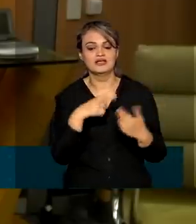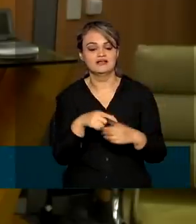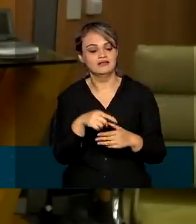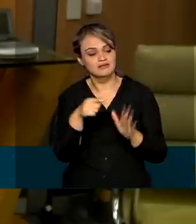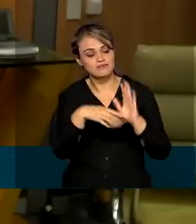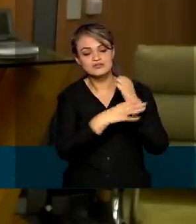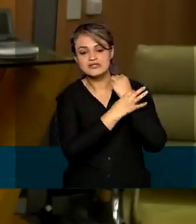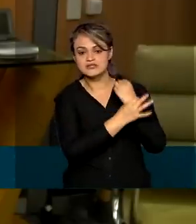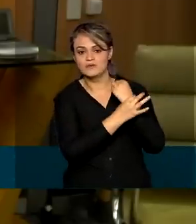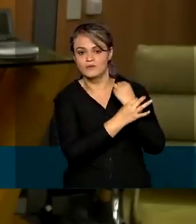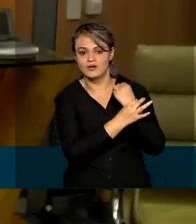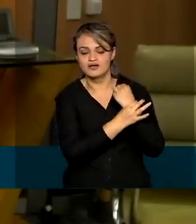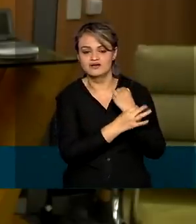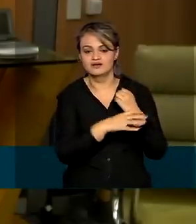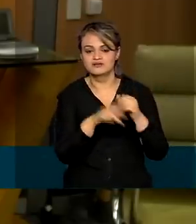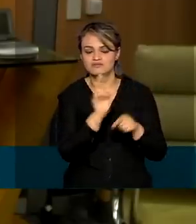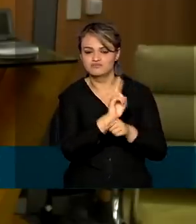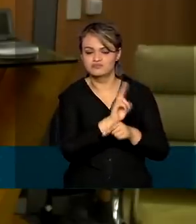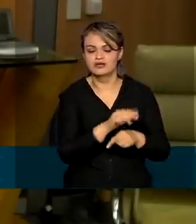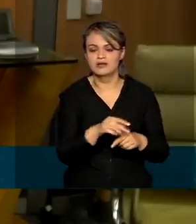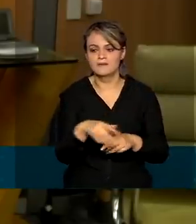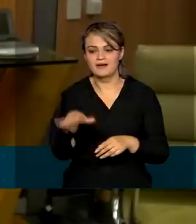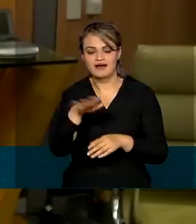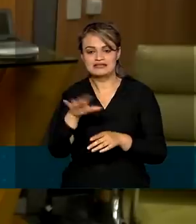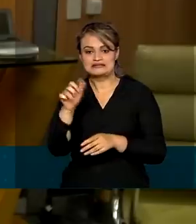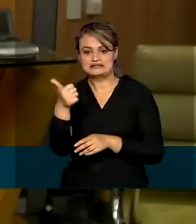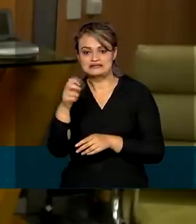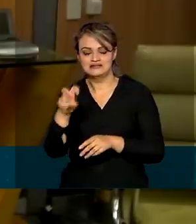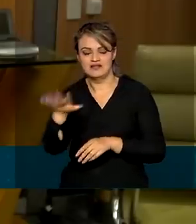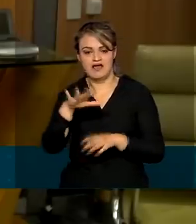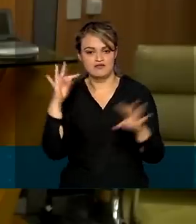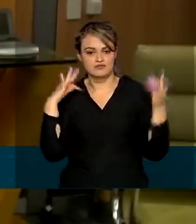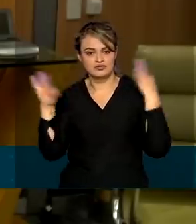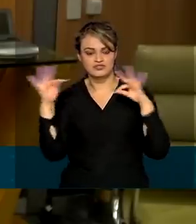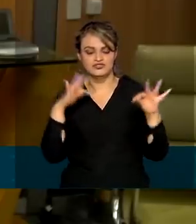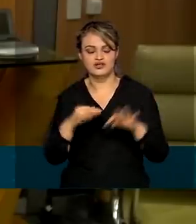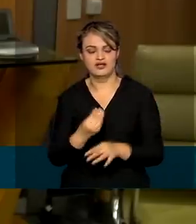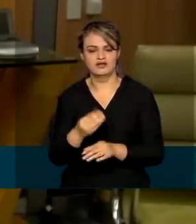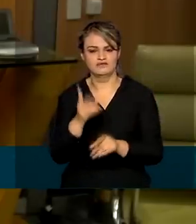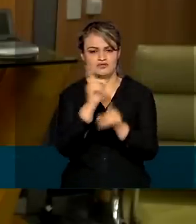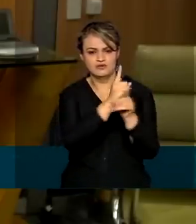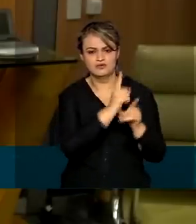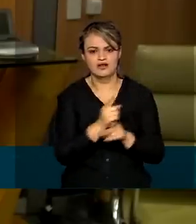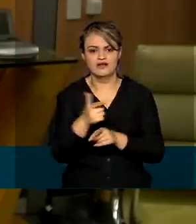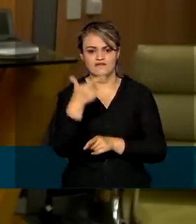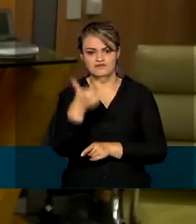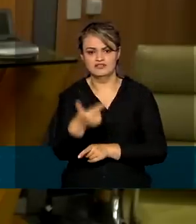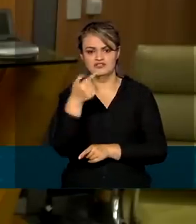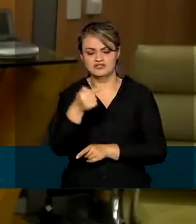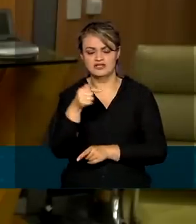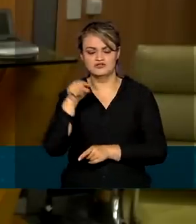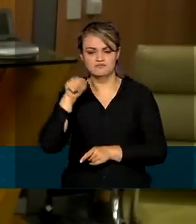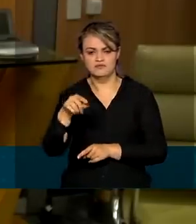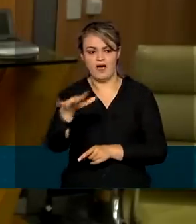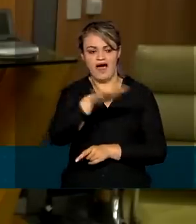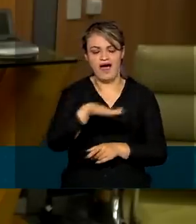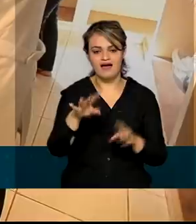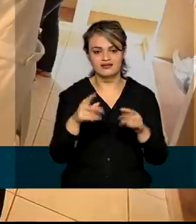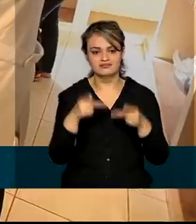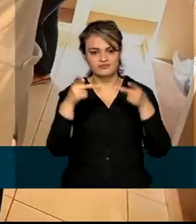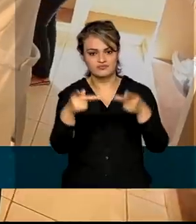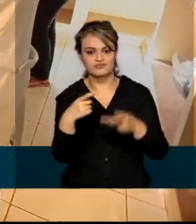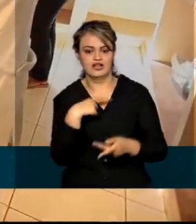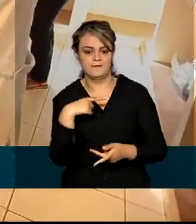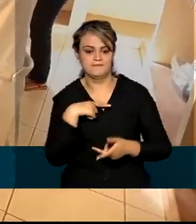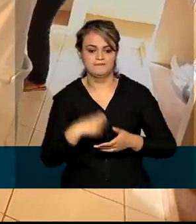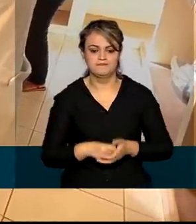para 15 segmentos turísticos, estando presentes em mais de 27 mil empreendimentos turísticos em todo o nosso país.